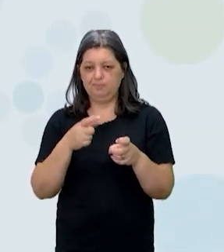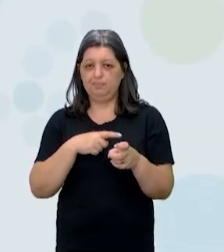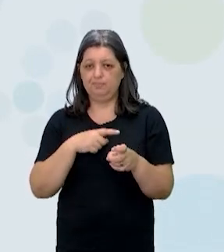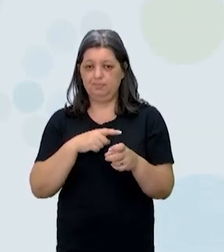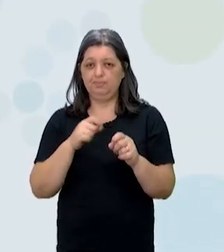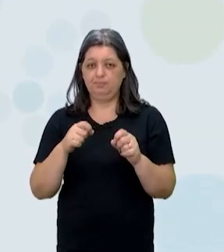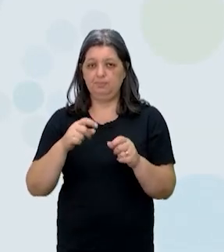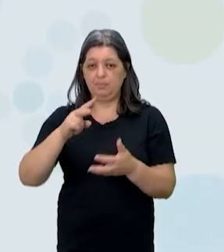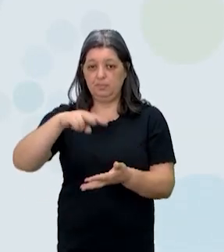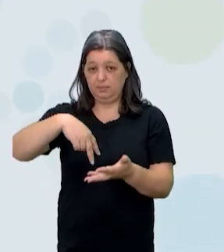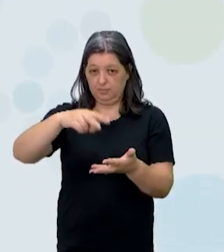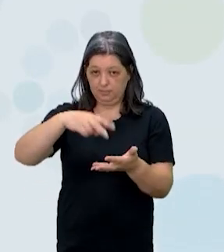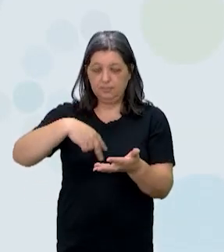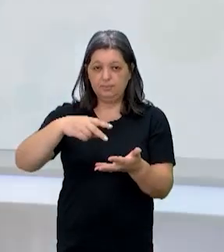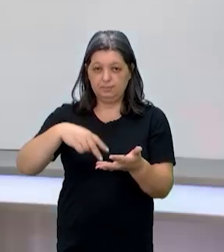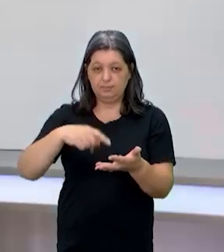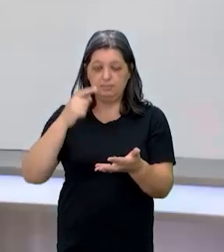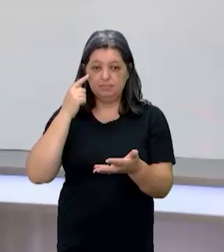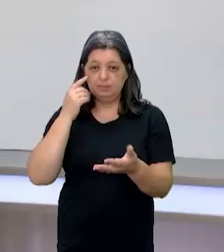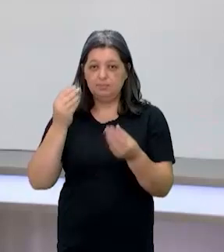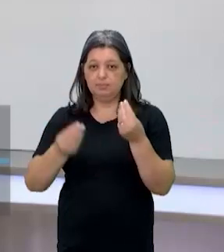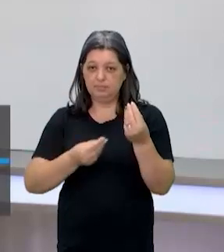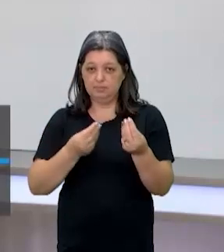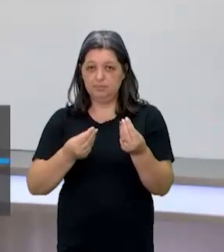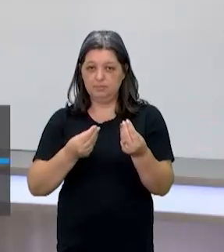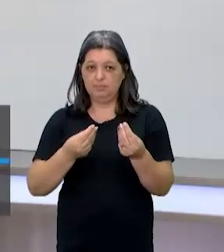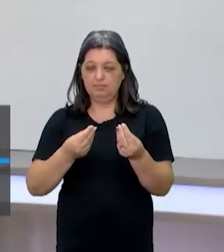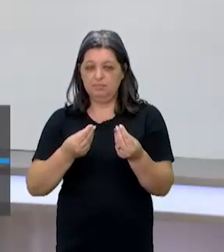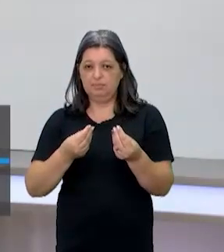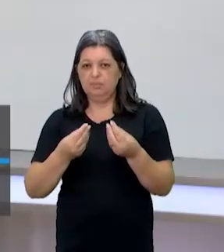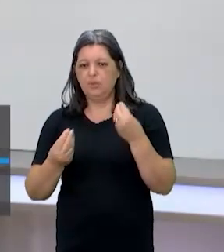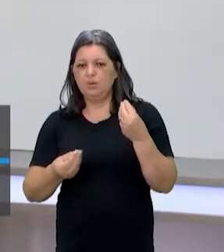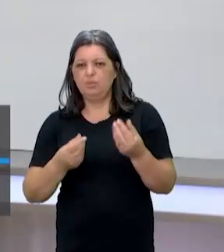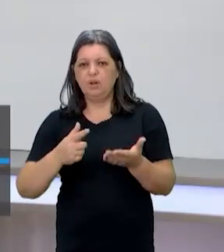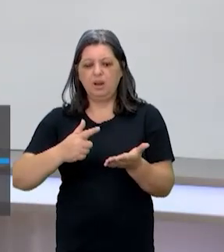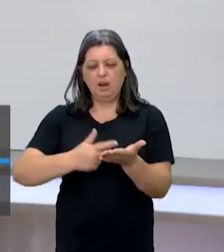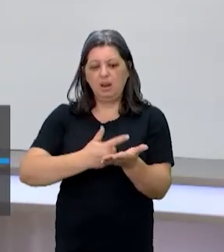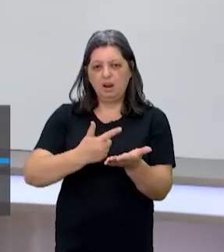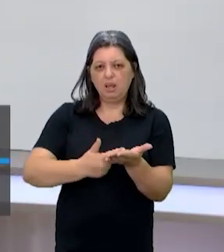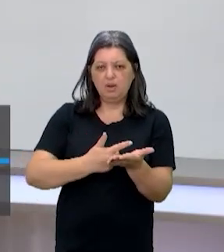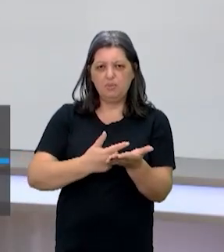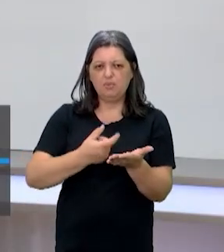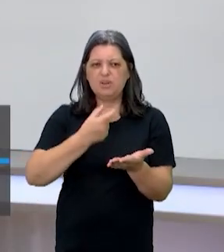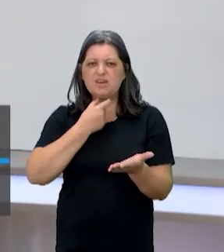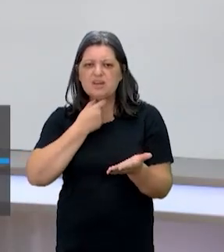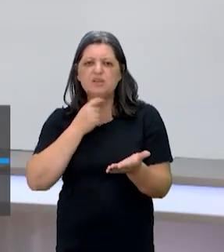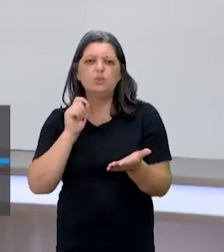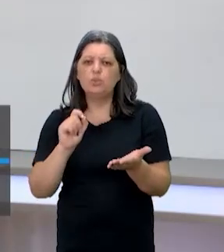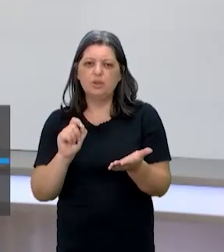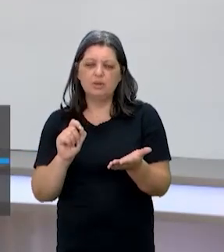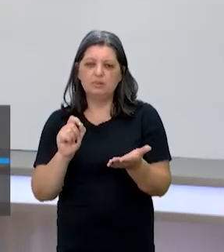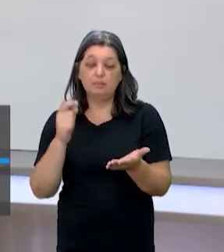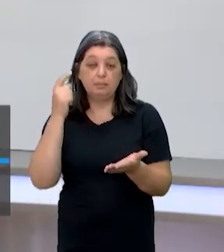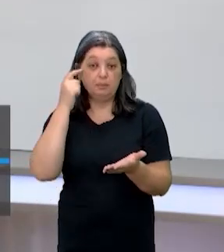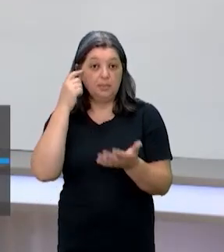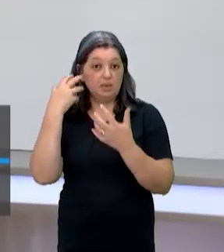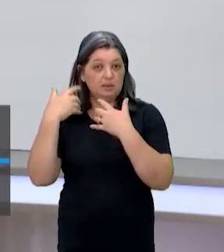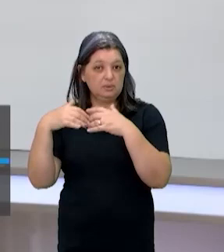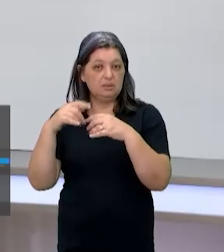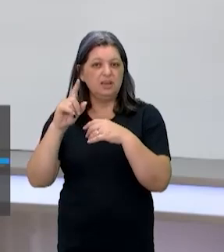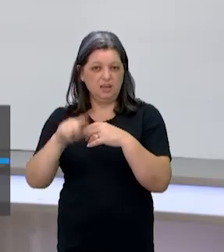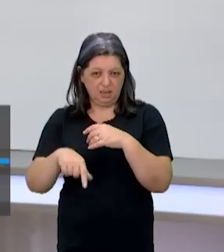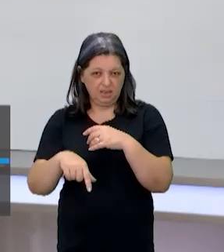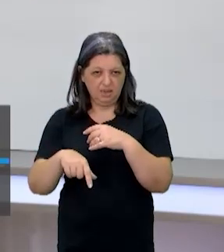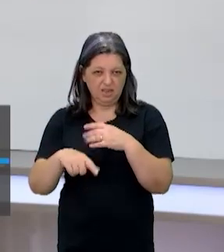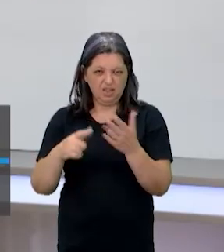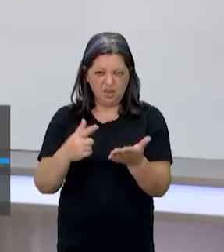a questão da leitura está deixando a desejar. Livro em Crise. Já é para a gente pensar. É o livro